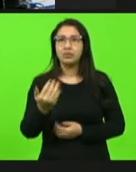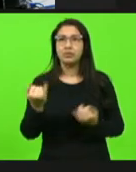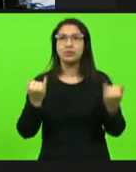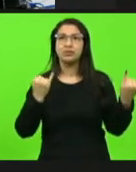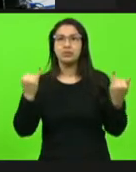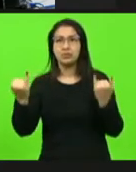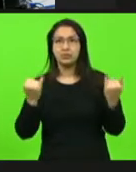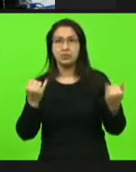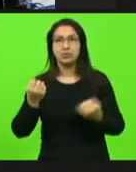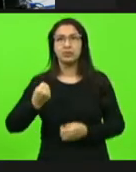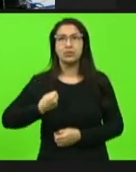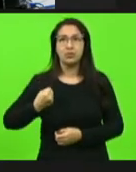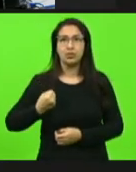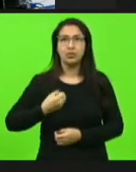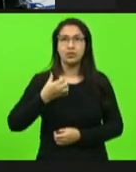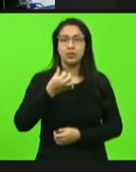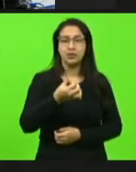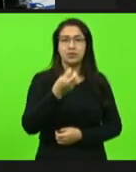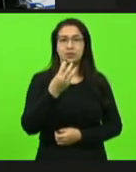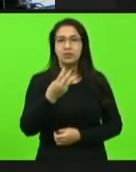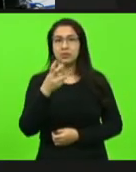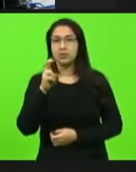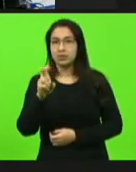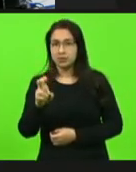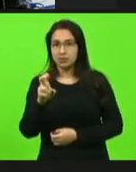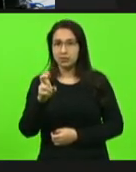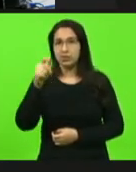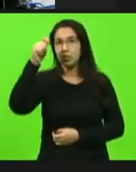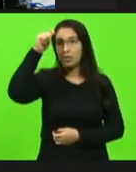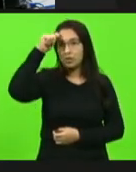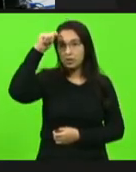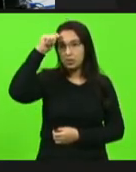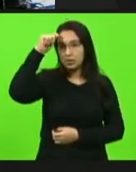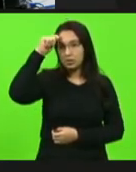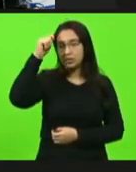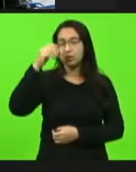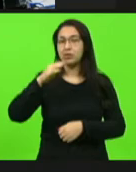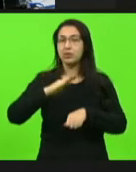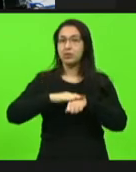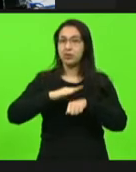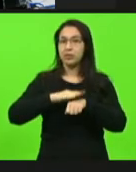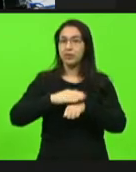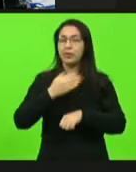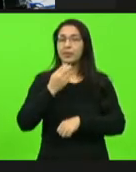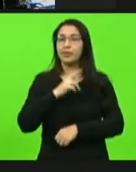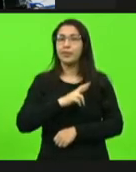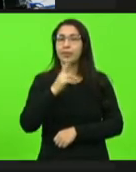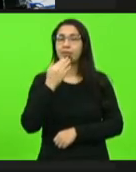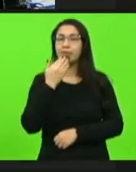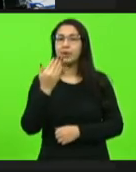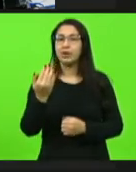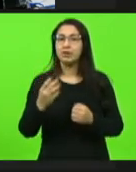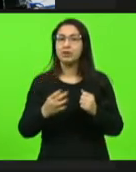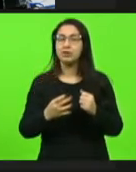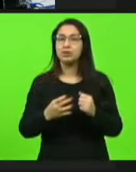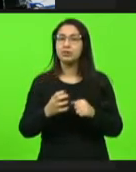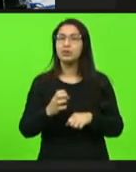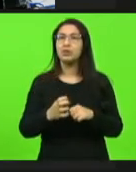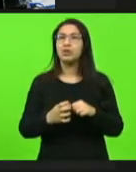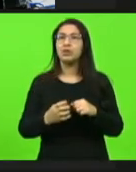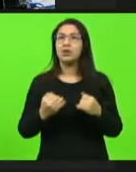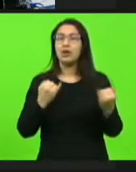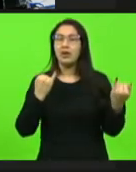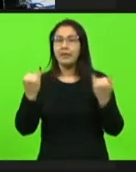informação número 635, o autor deputado Adrianinho, solicitando ao secretário de Estado de Segurança Pública informações